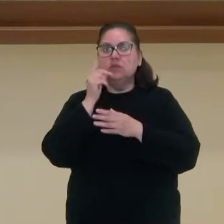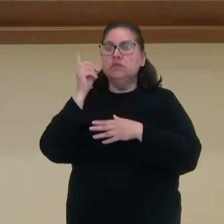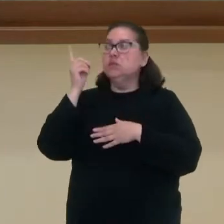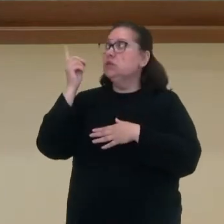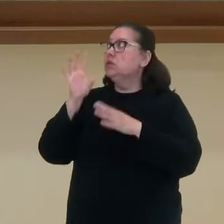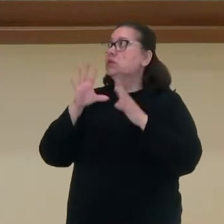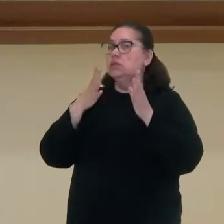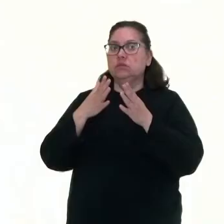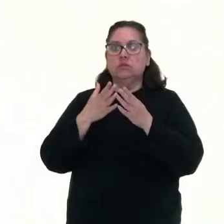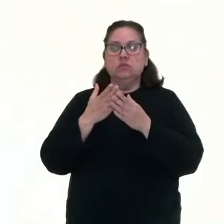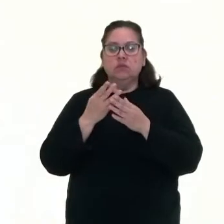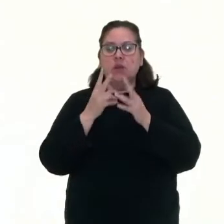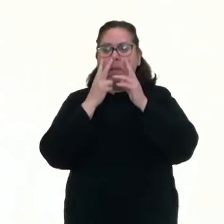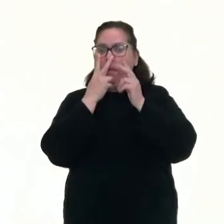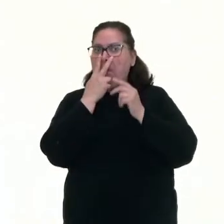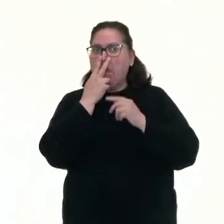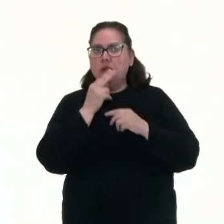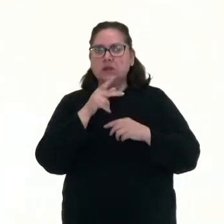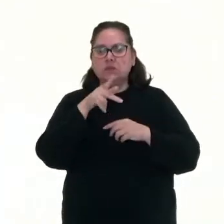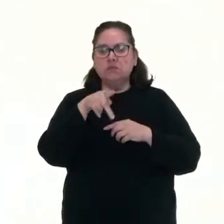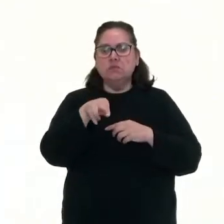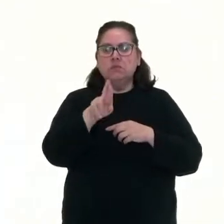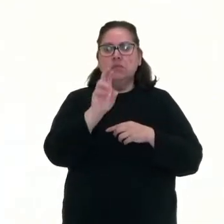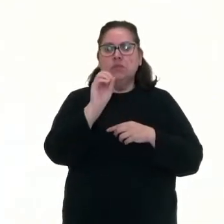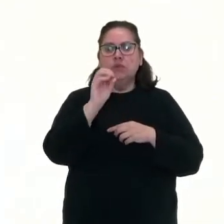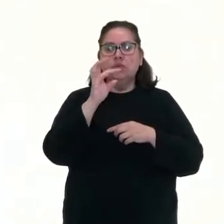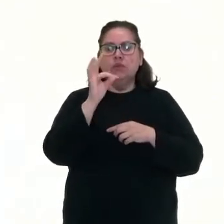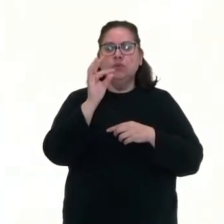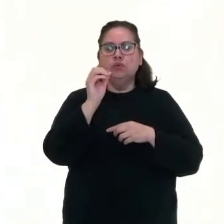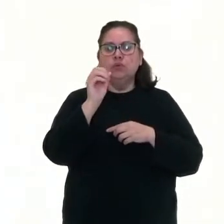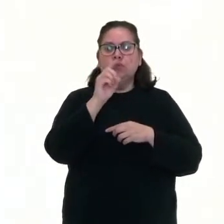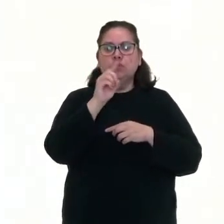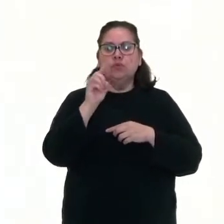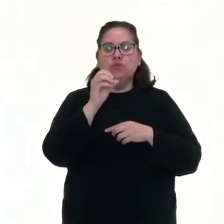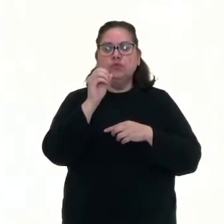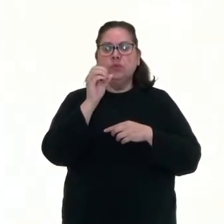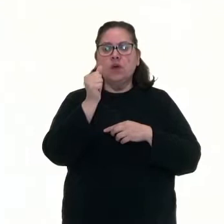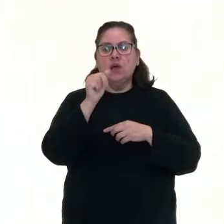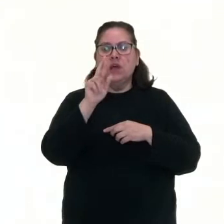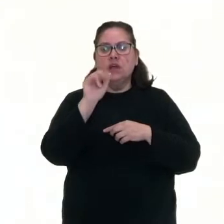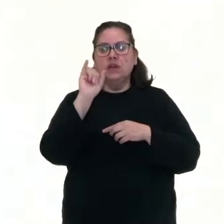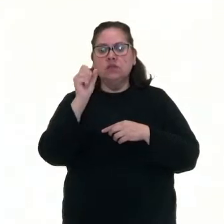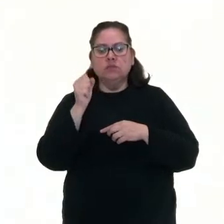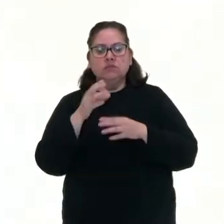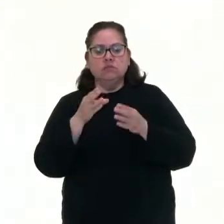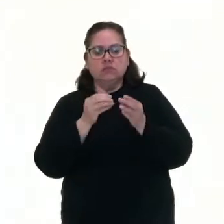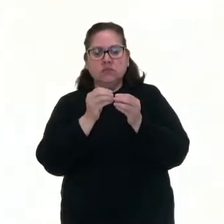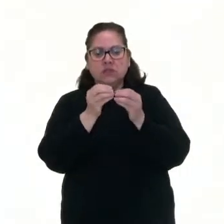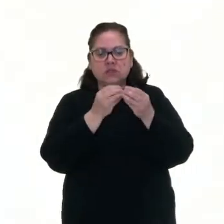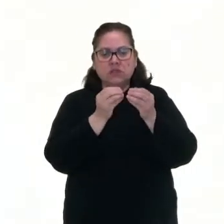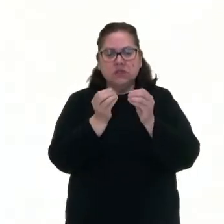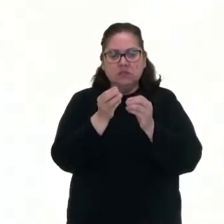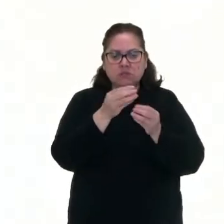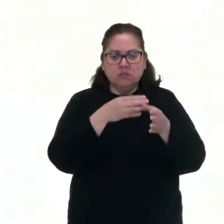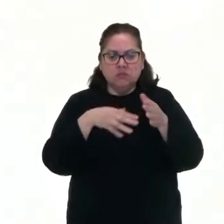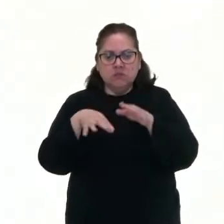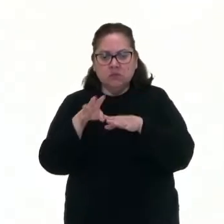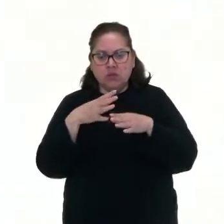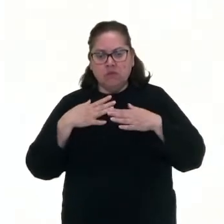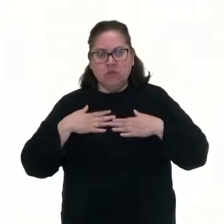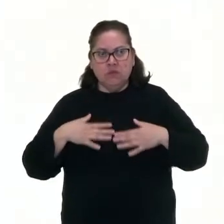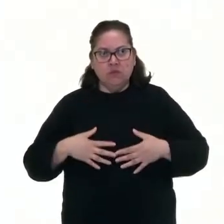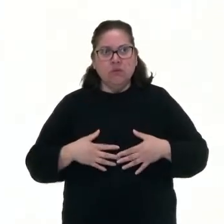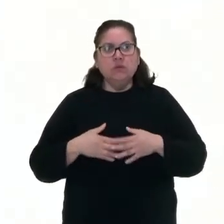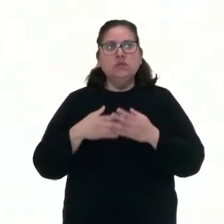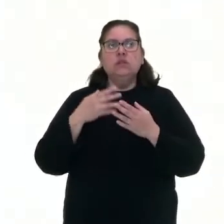Então eles têm uma semelhança com os protozoários, porque eles têm células eucariontes, essas células se organizam para formar o corpo deles.